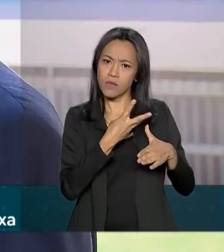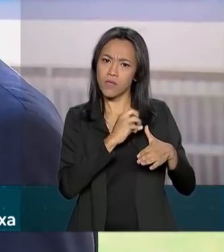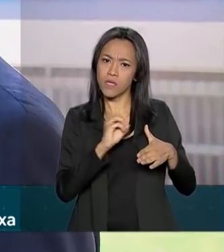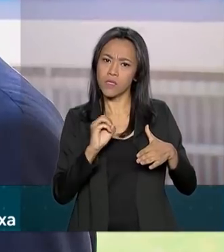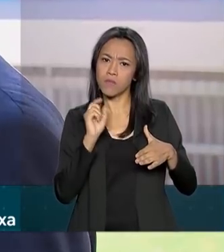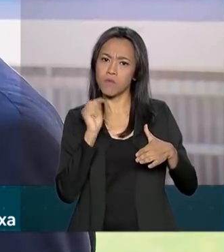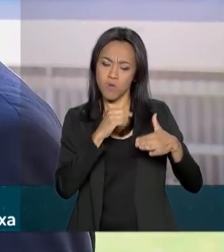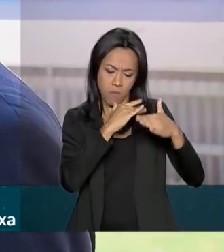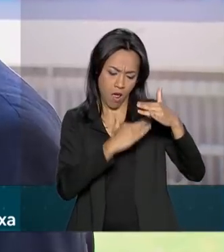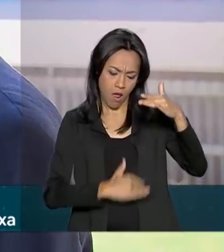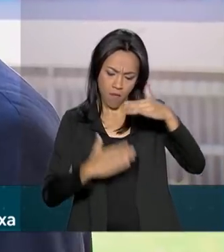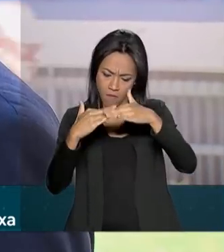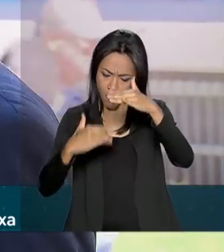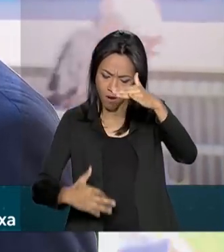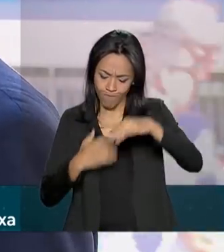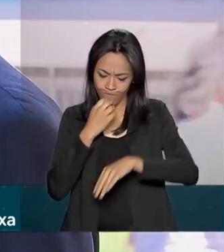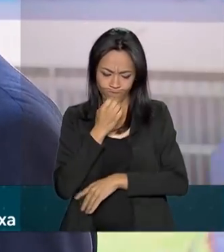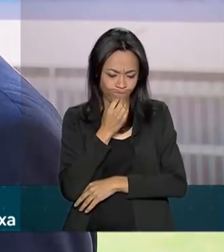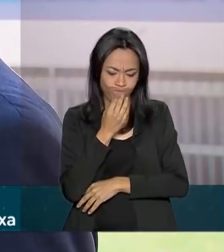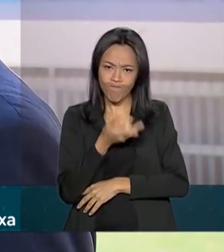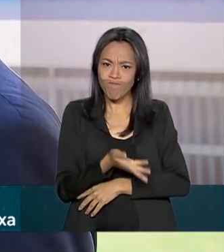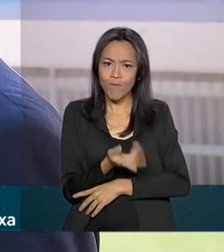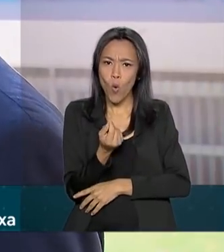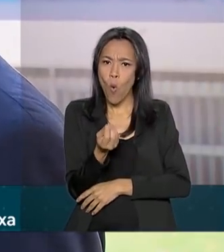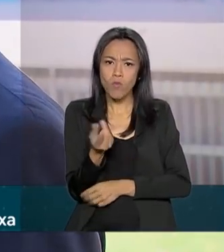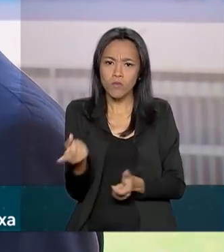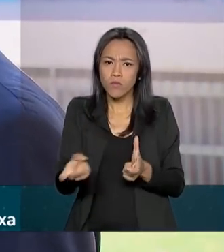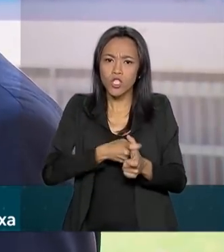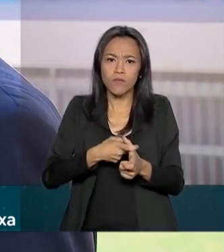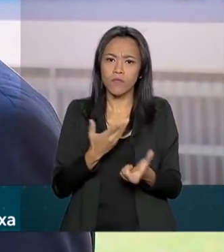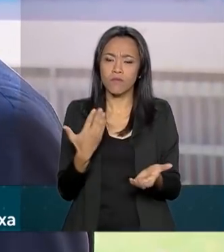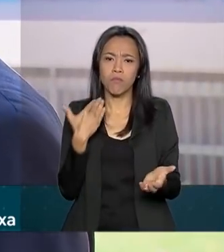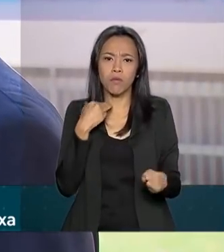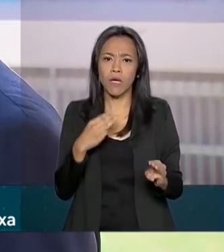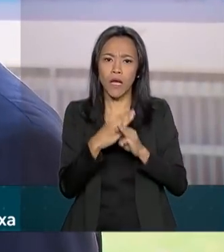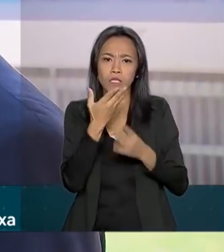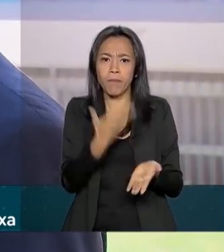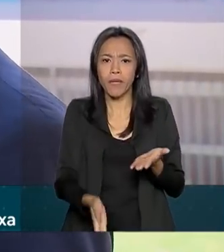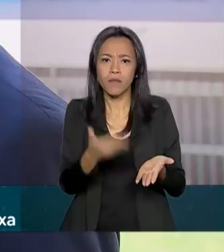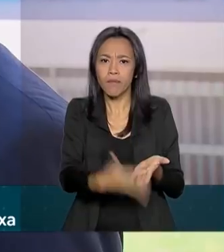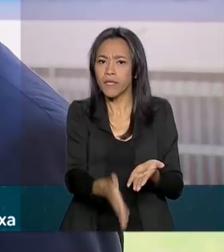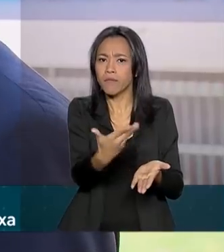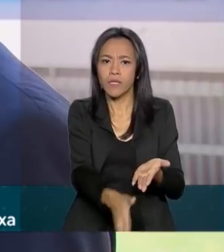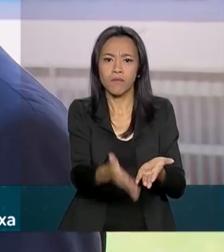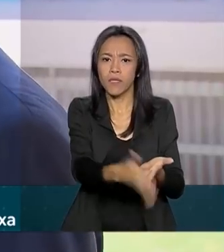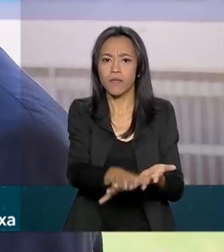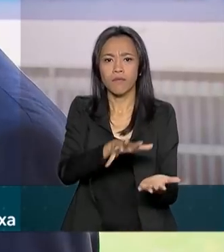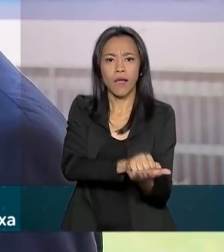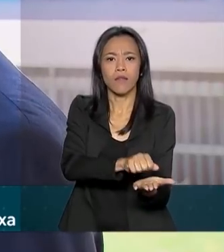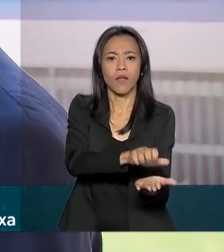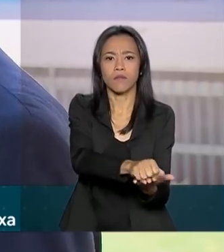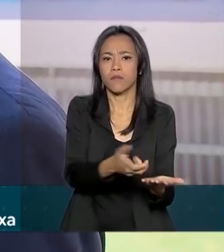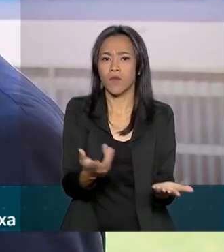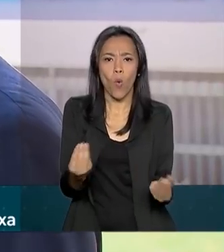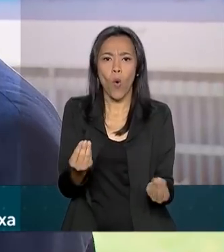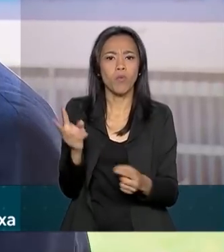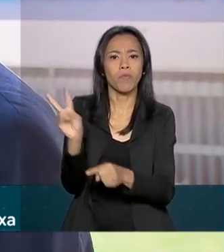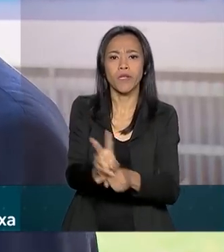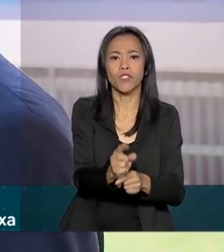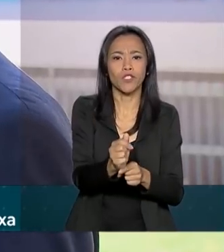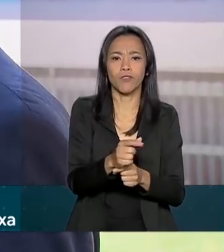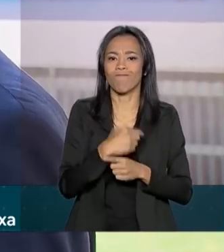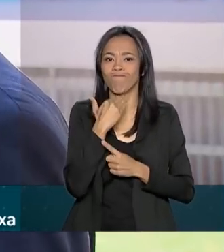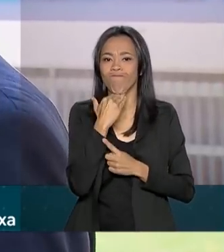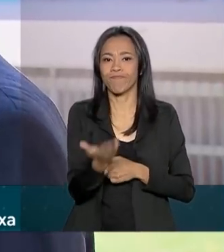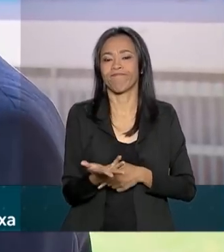que tinham, por algum motivo, ficado em inadimplentes com a gente e perdendo a sua condição cadastral, não podendo mais tirar crédito no mercado.